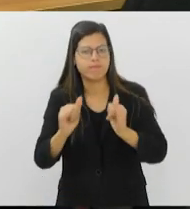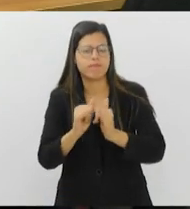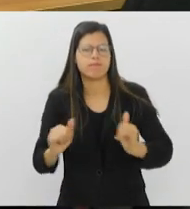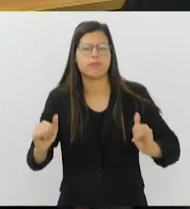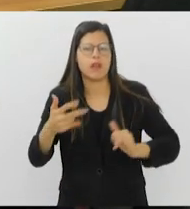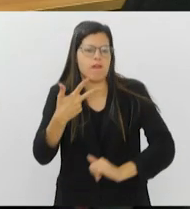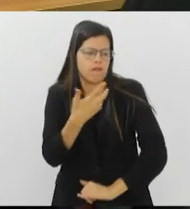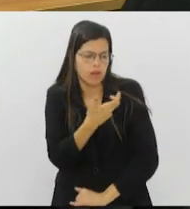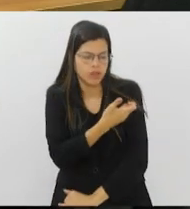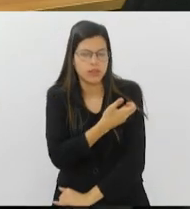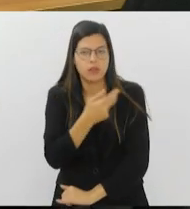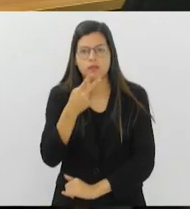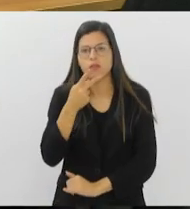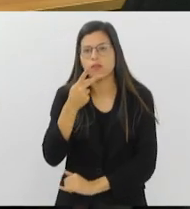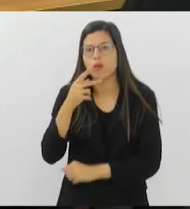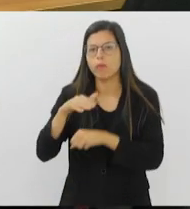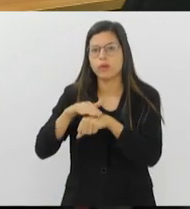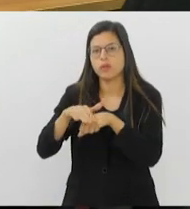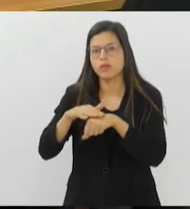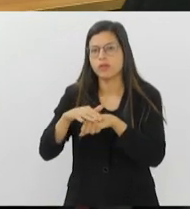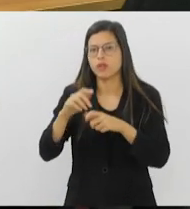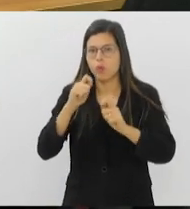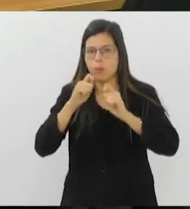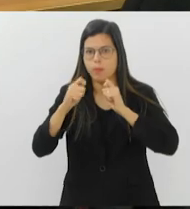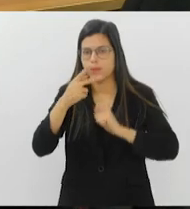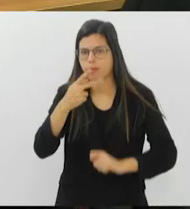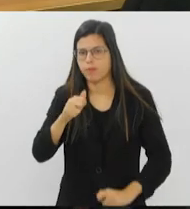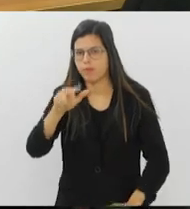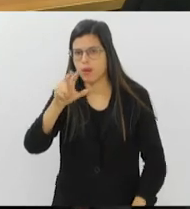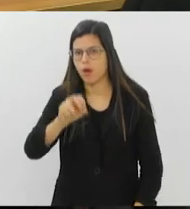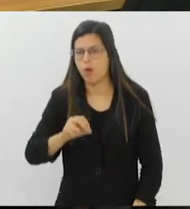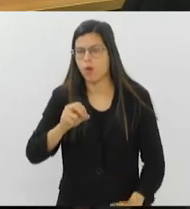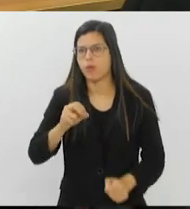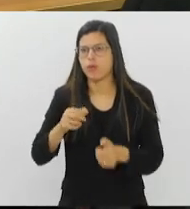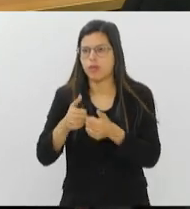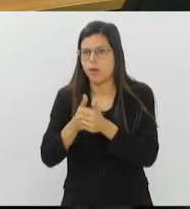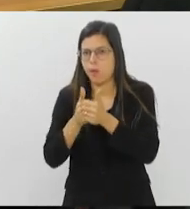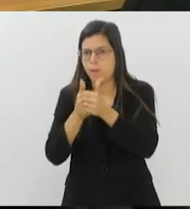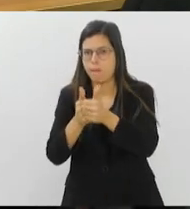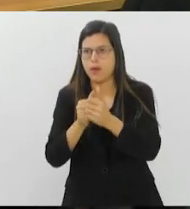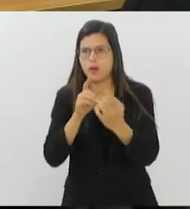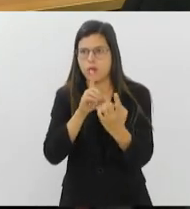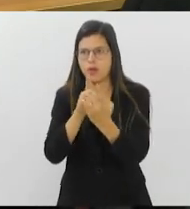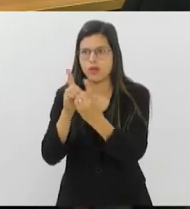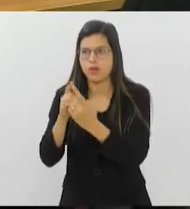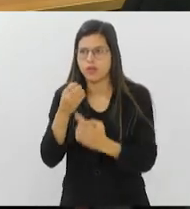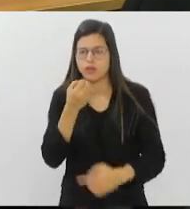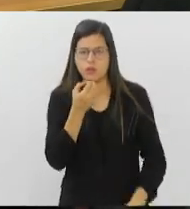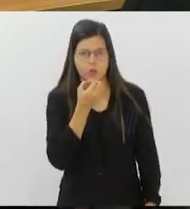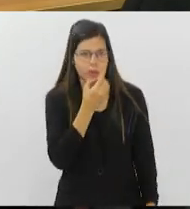Vamos falar com o repórter Paulo Vitor Viviani, que está acompanhando o atendimento em uma delas. Bom dia, PV.